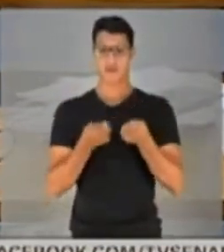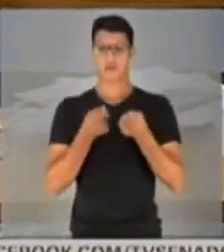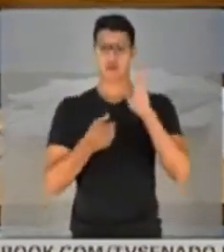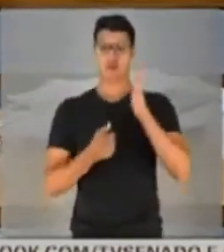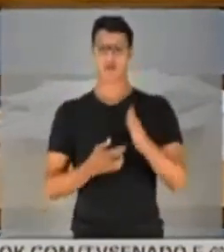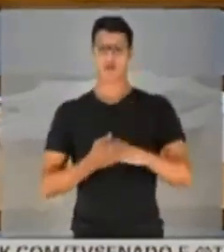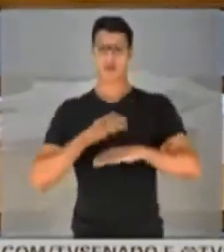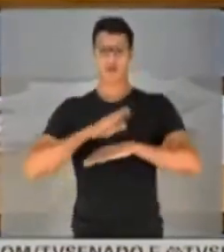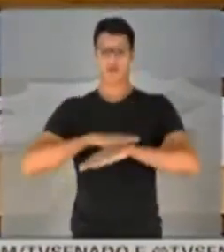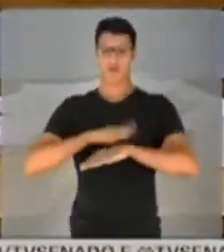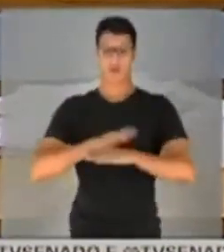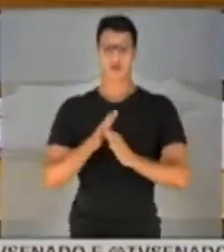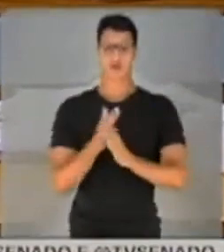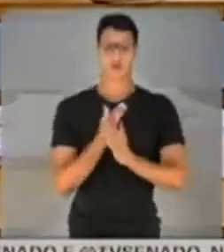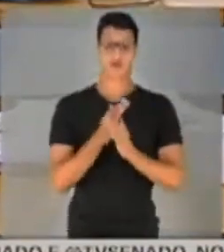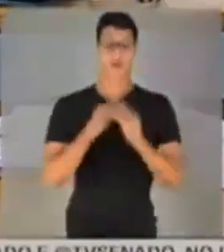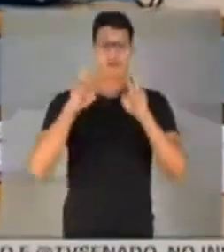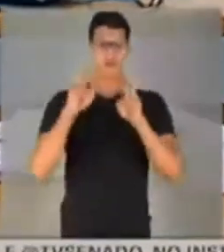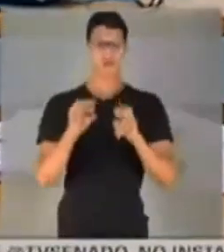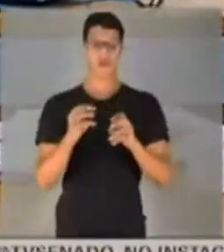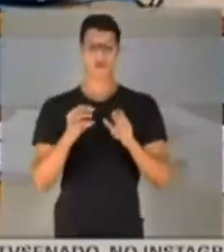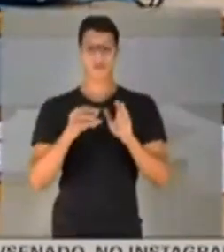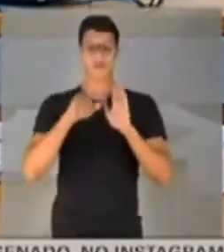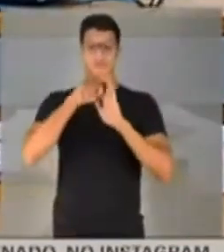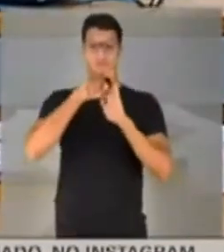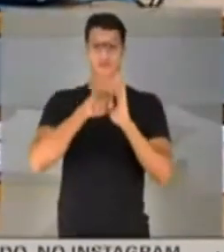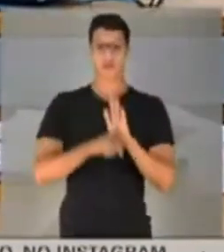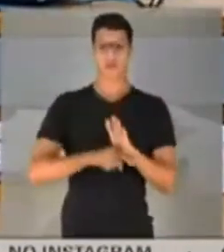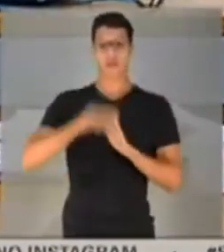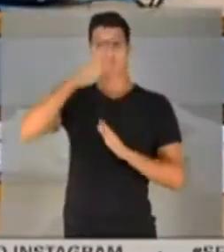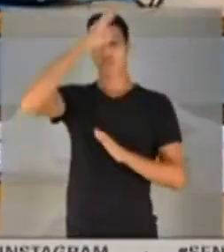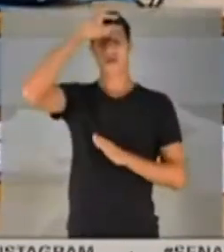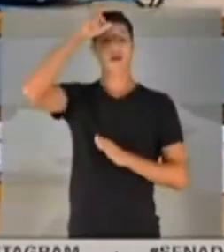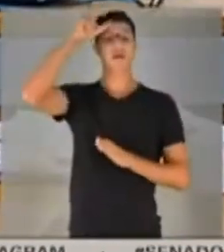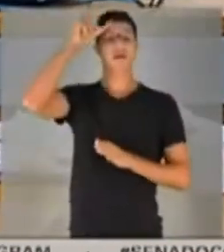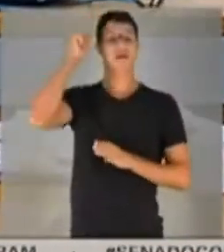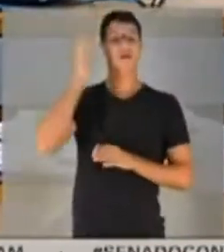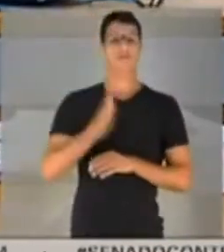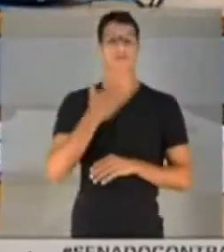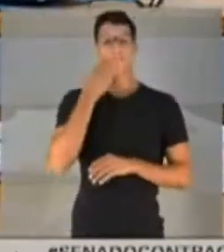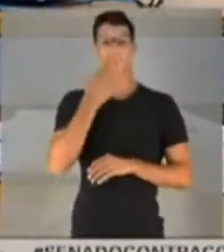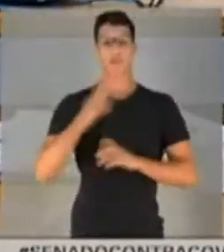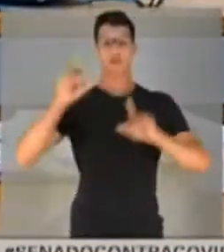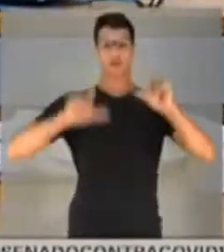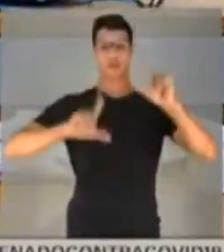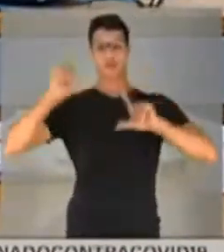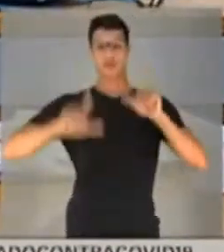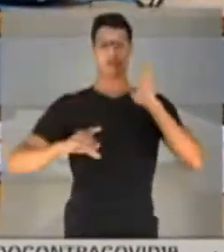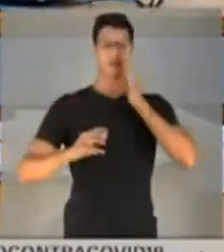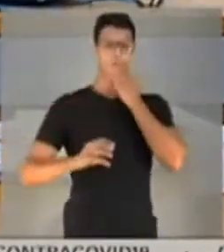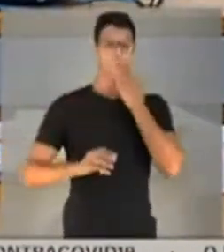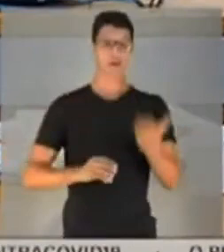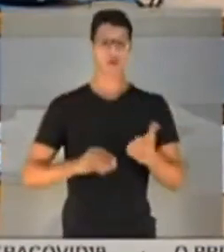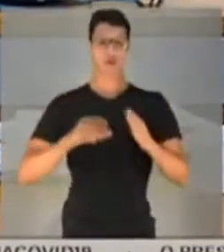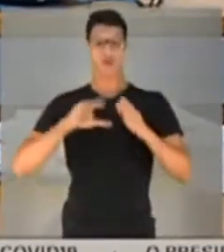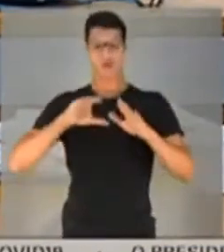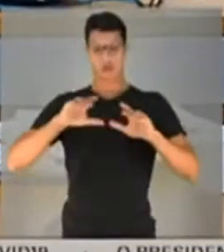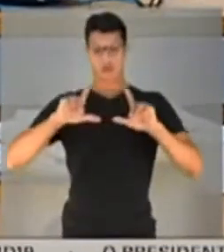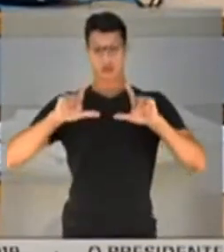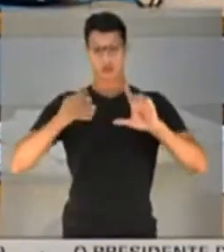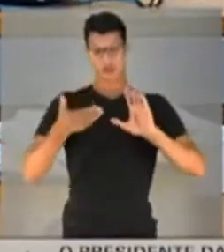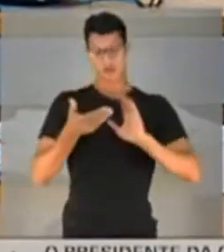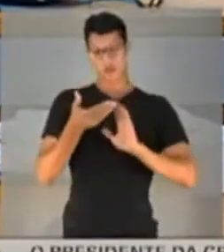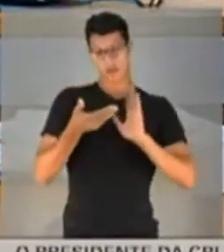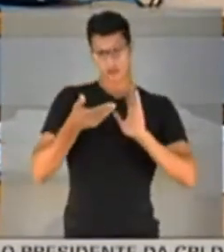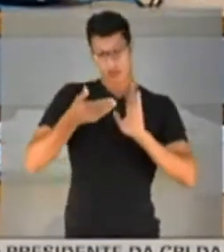já há algum tempo na questão da pesquisa de Manaus. Já pedi a mídia, já pedi nesta casa e reforço o